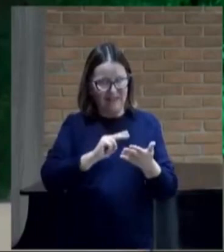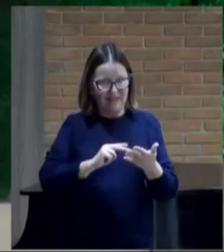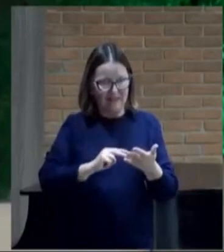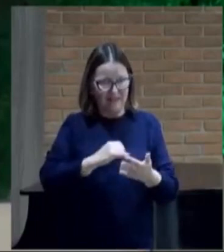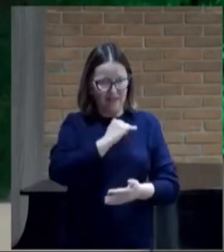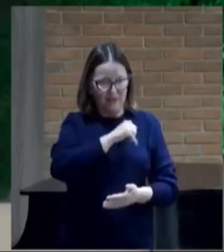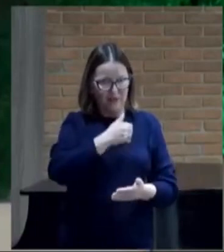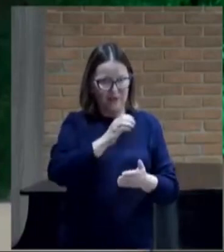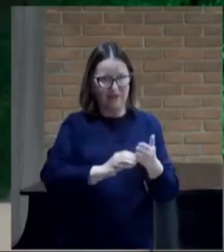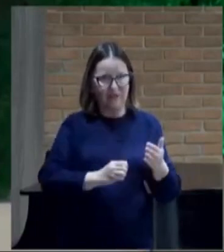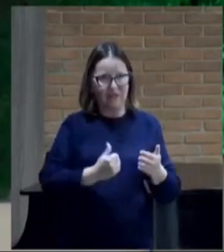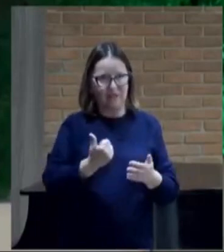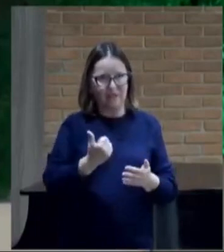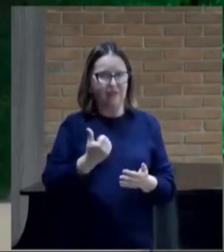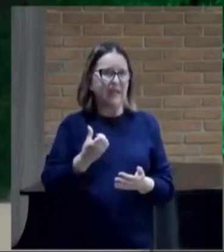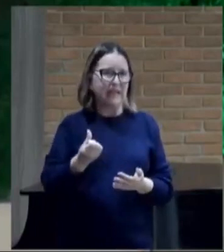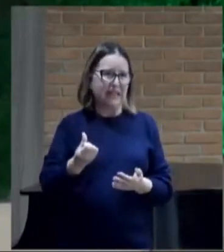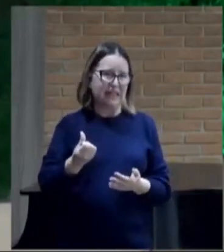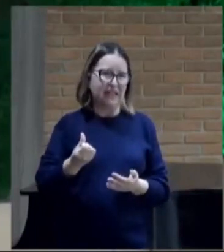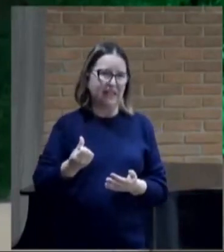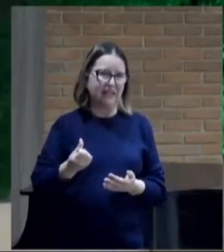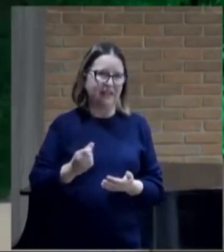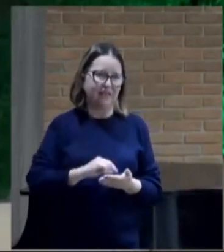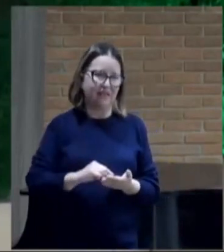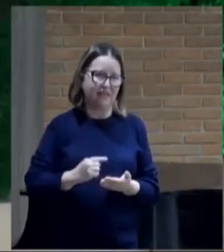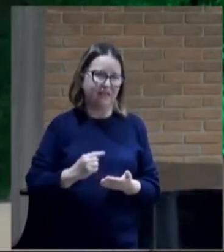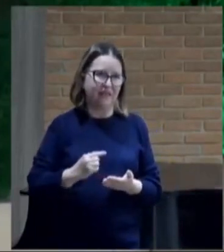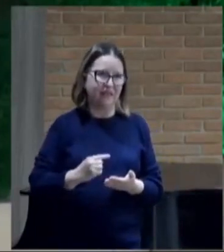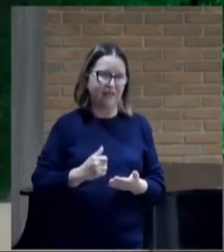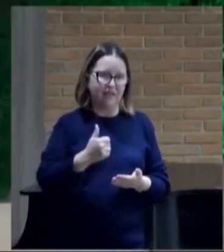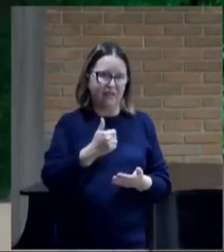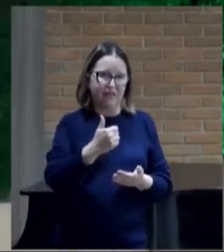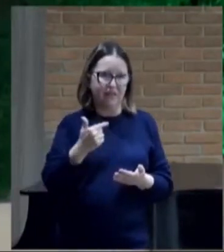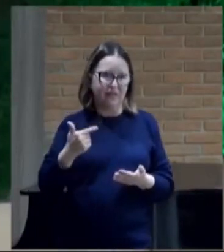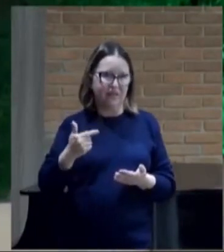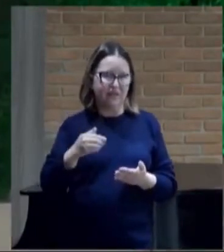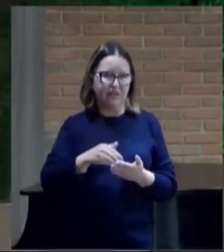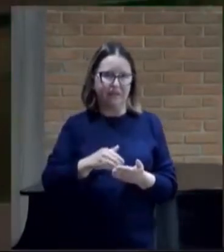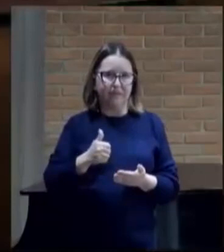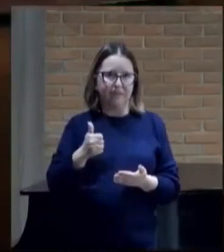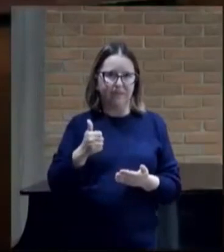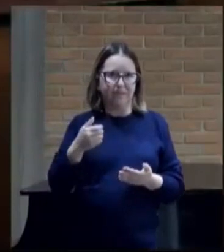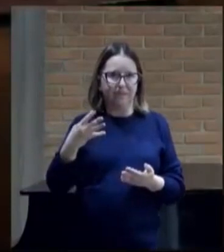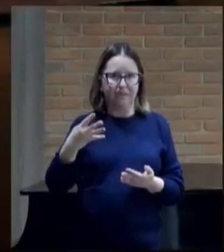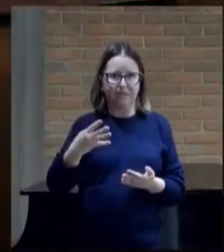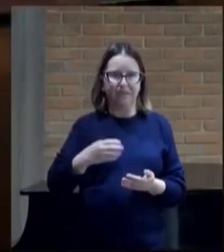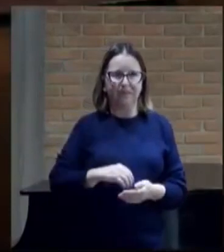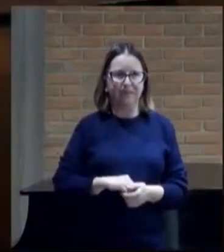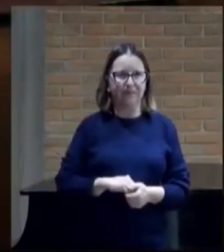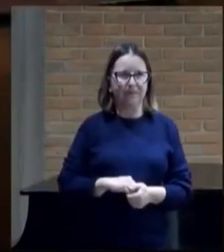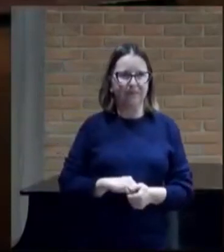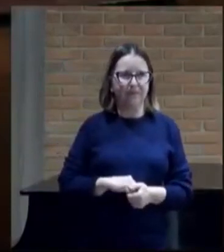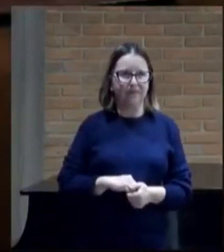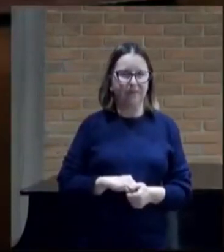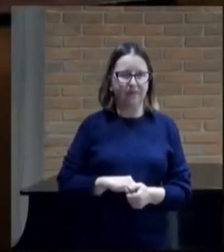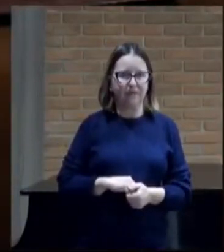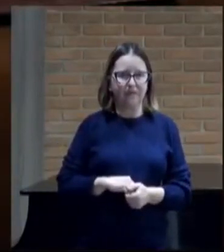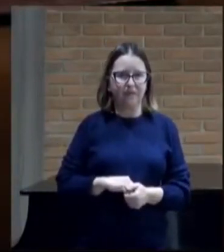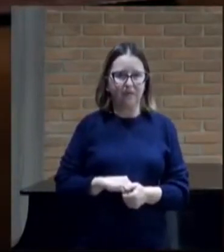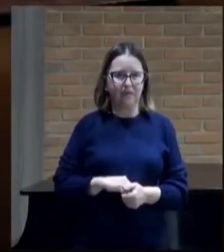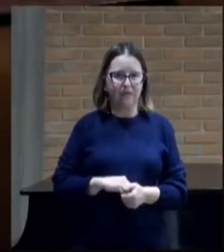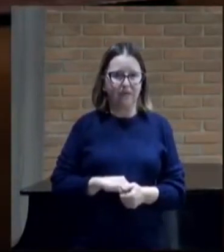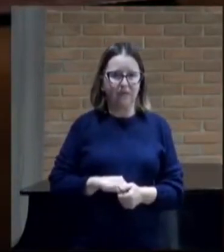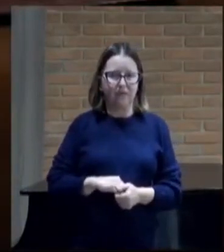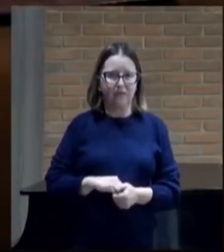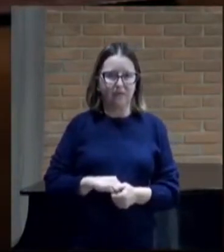Versículos 14 12 a 14 João 16, 12 a 14 Tenho